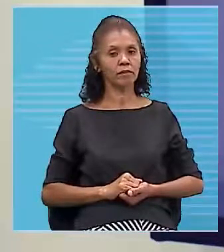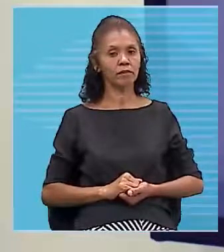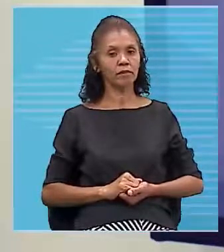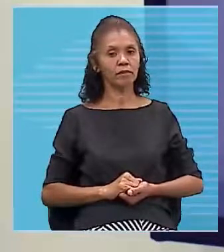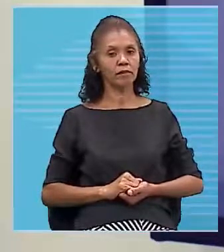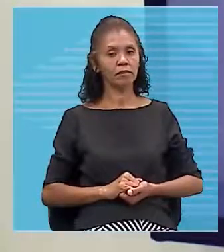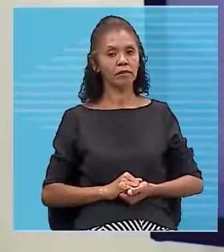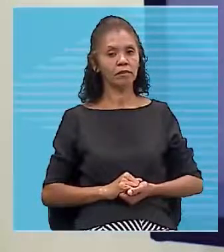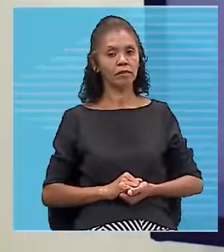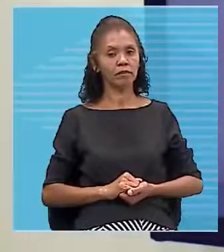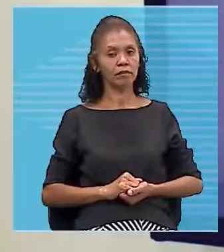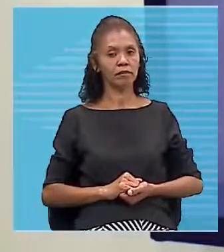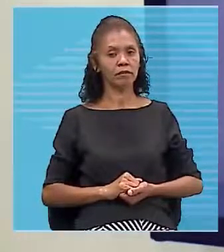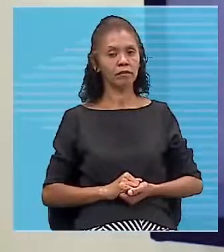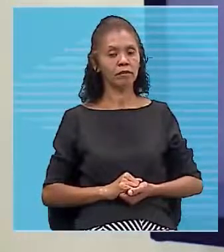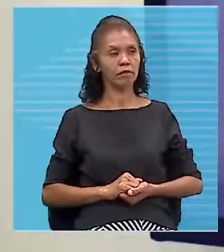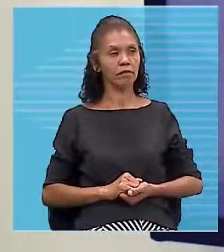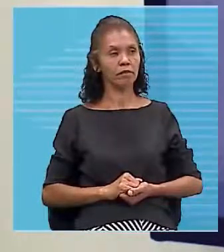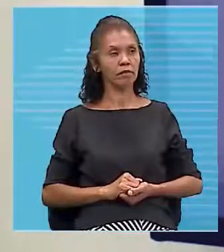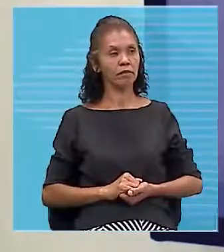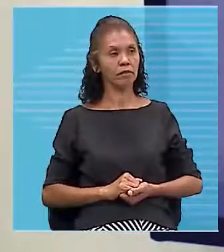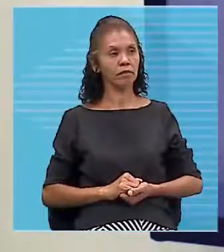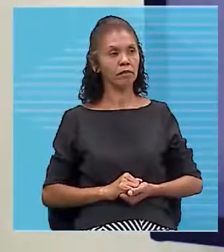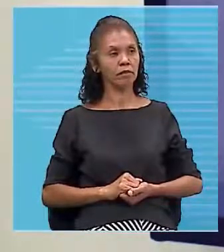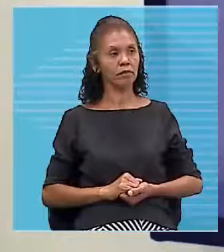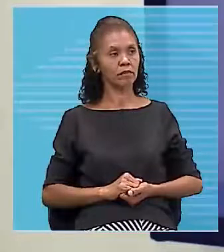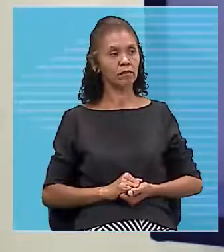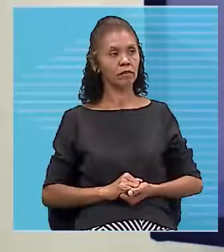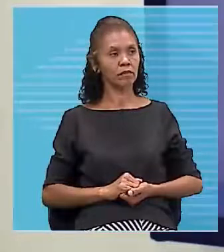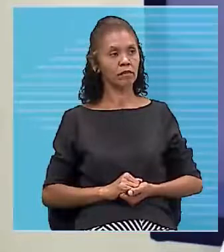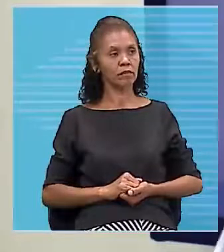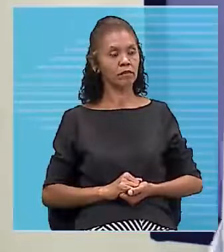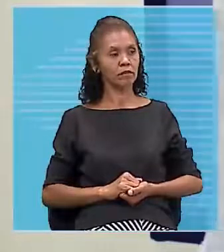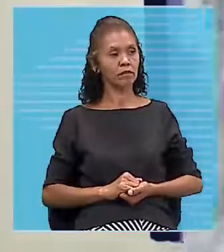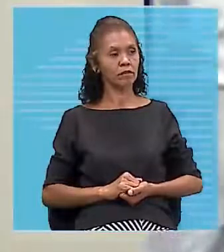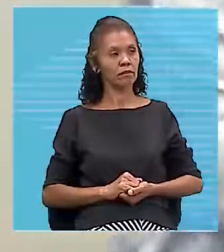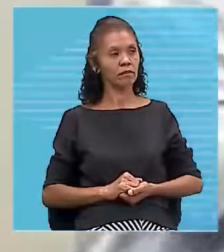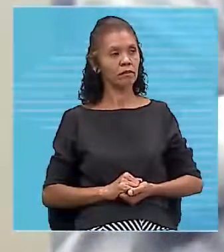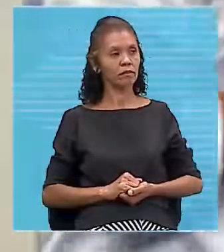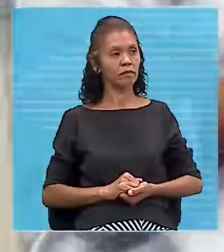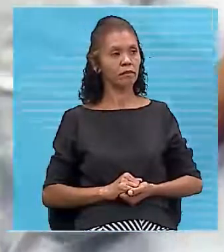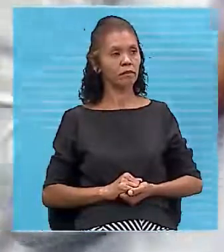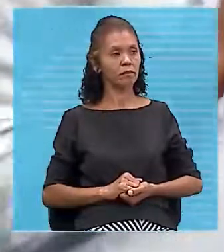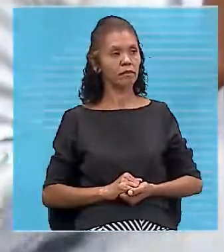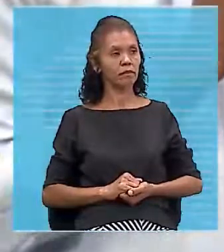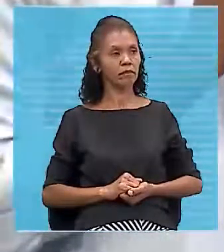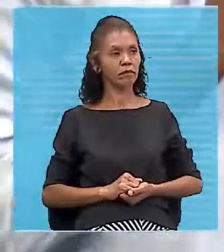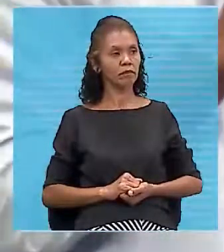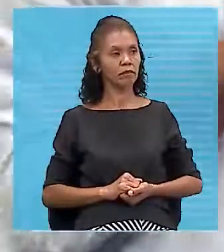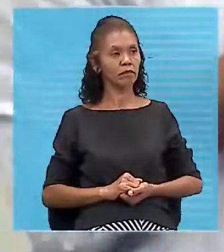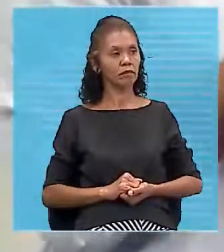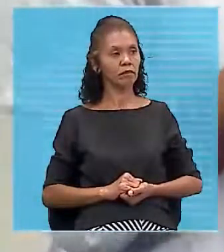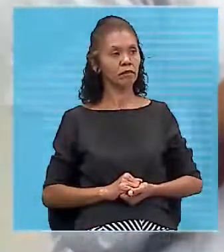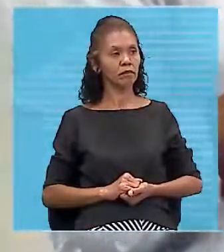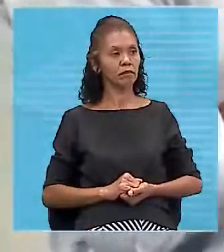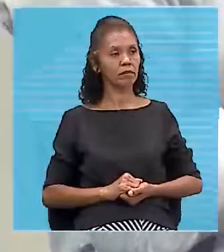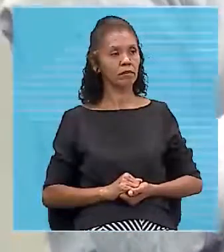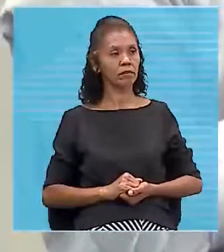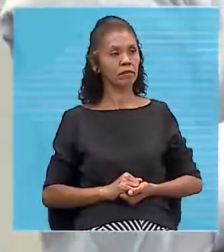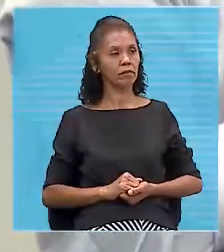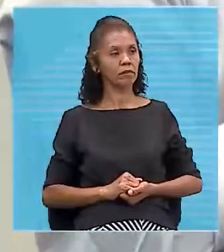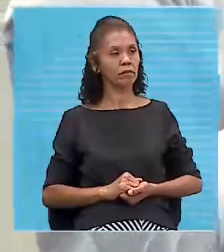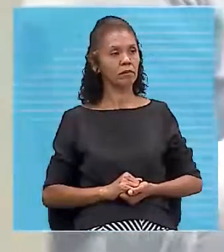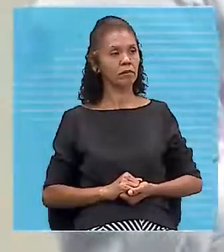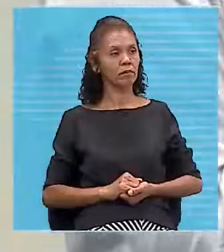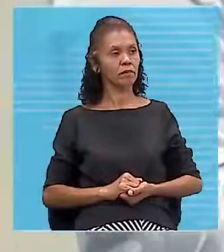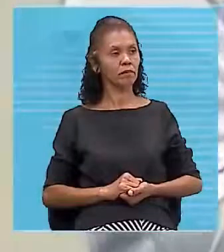Ele está saindo da tela, indo em direção a você. Se ele está saindo da tela, galerinha, eu coloco